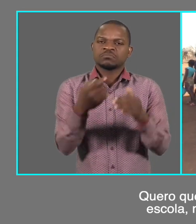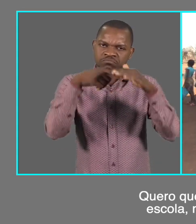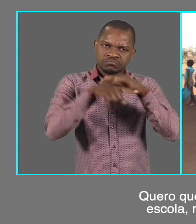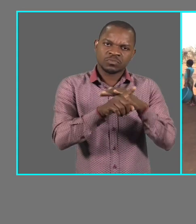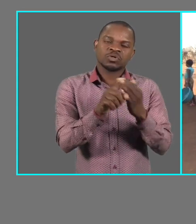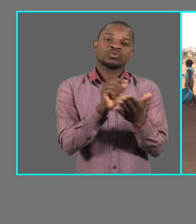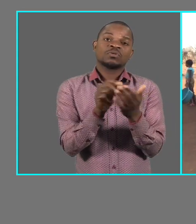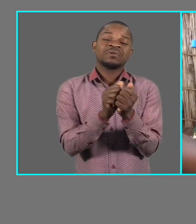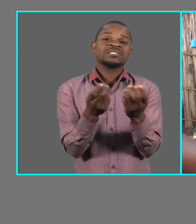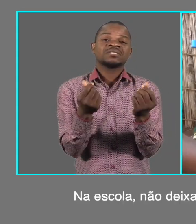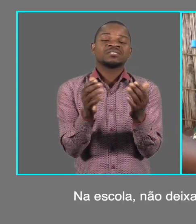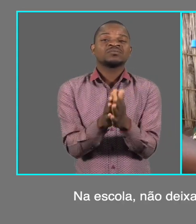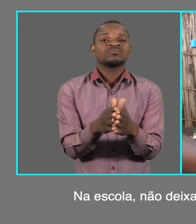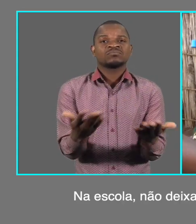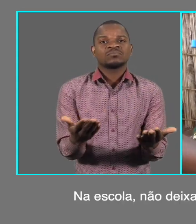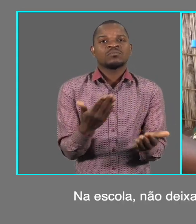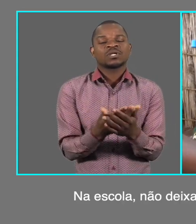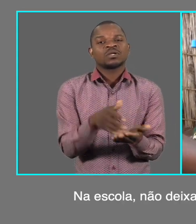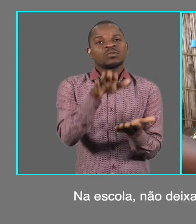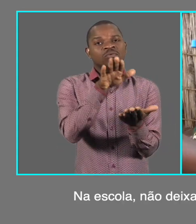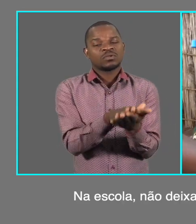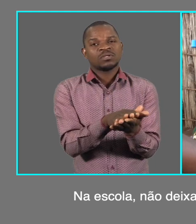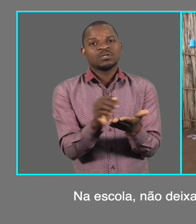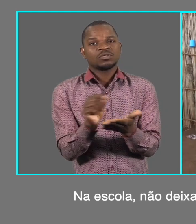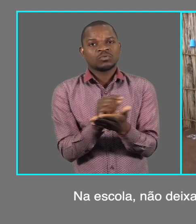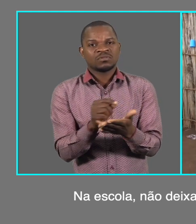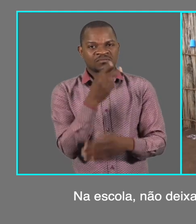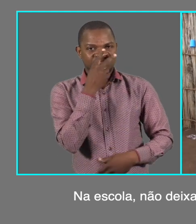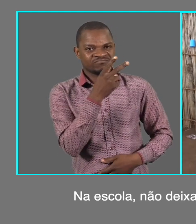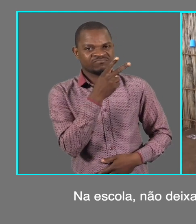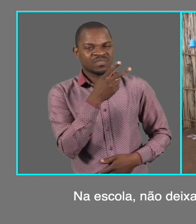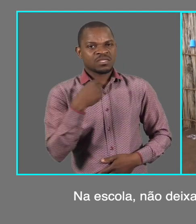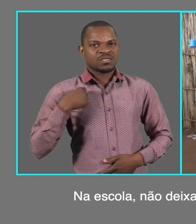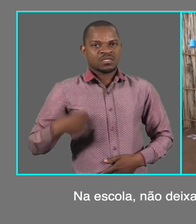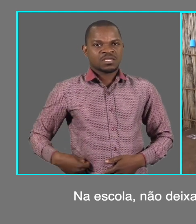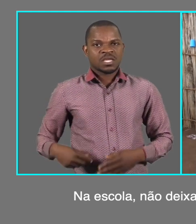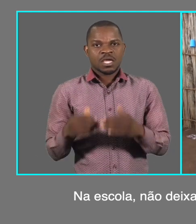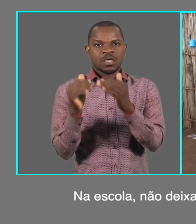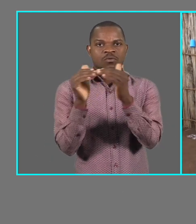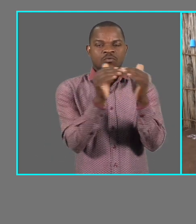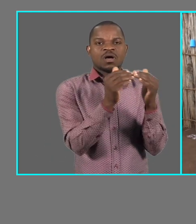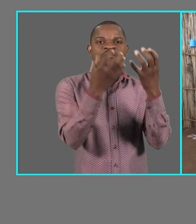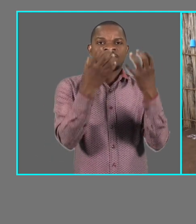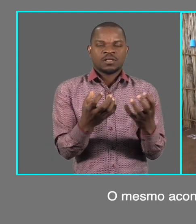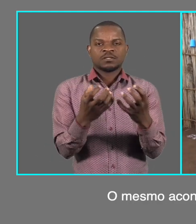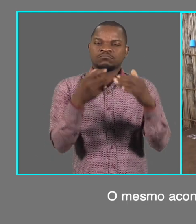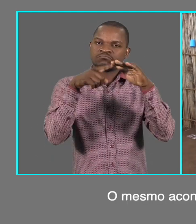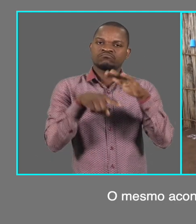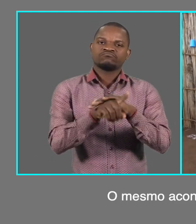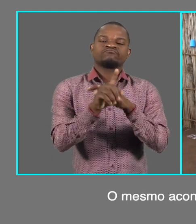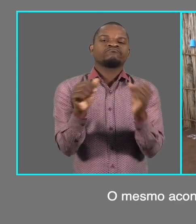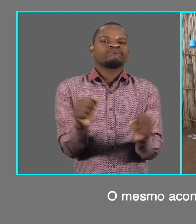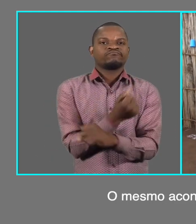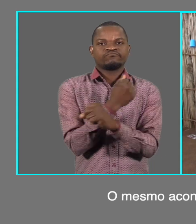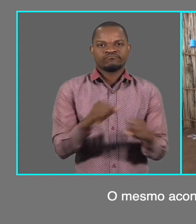condições. Na escola, não deixam que crianças sem uniforme entre. O mesmo